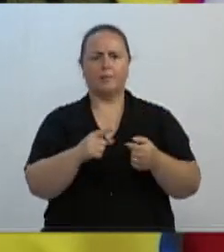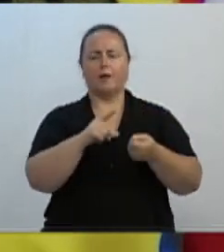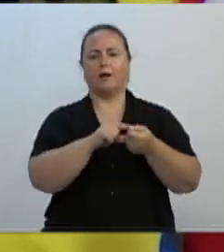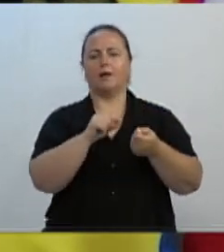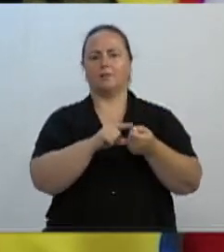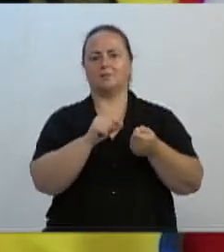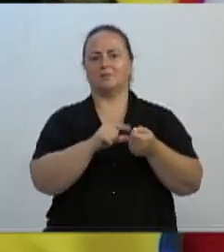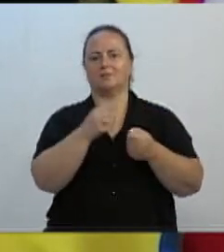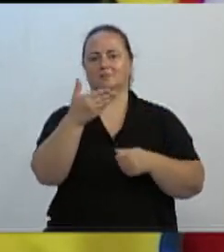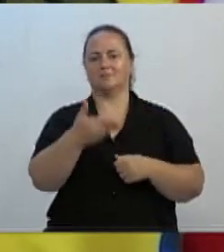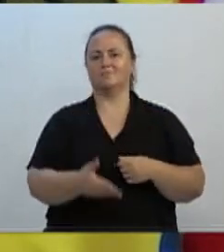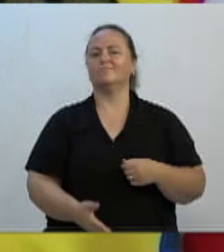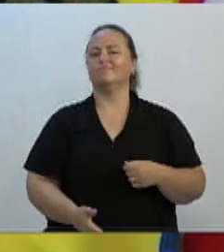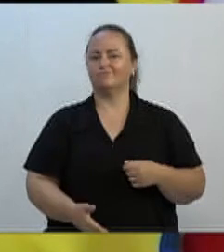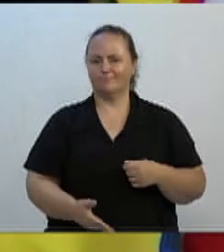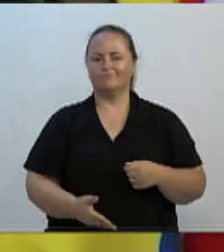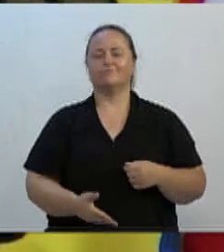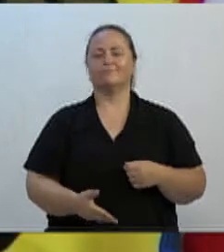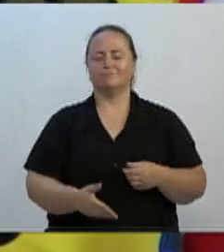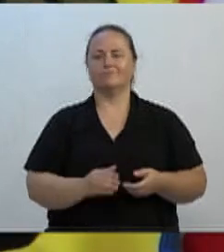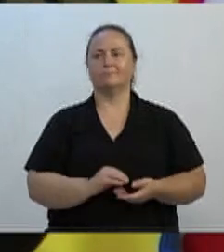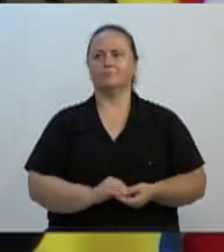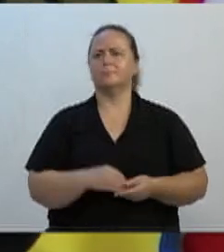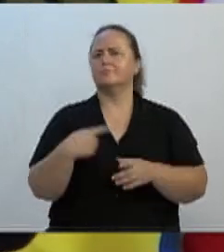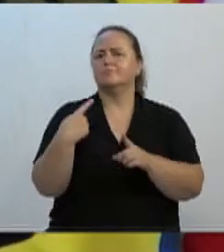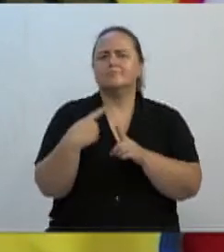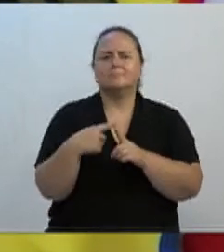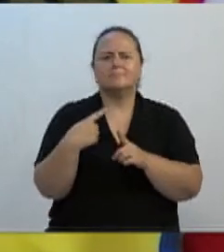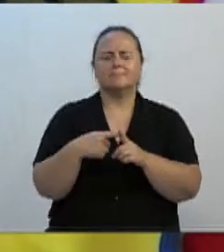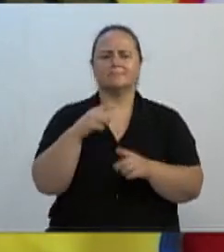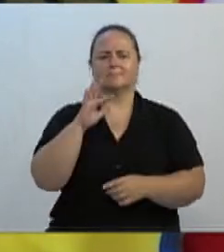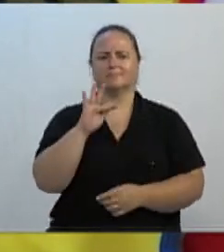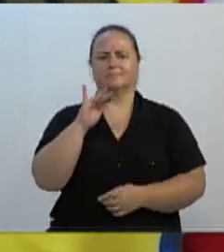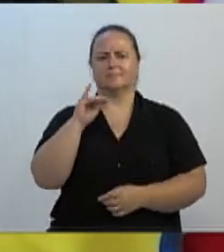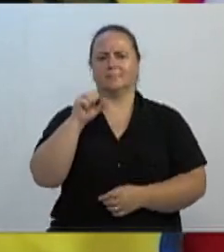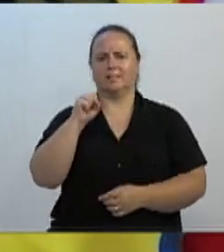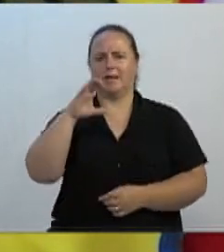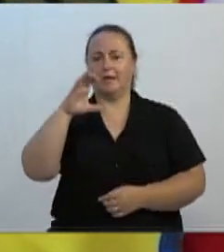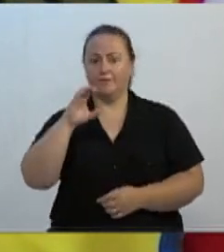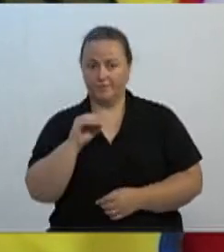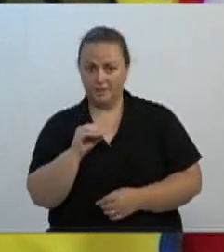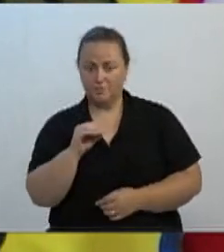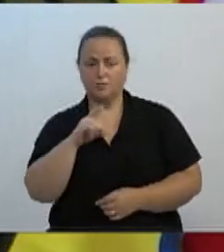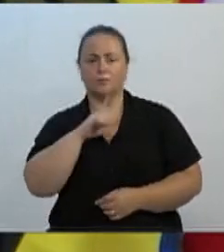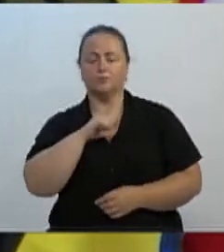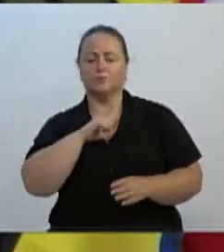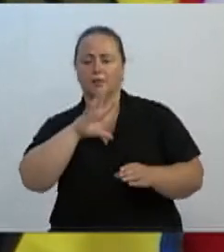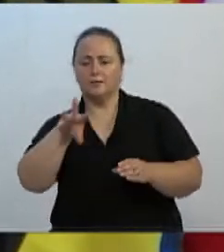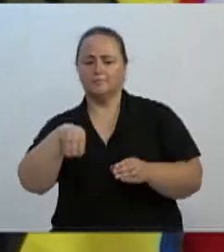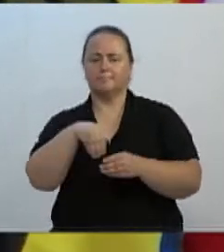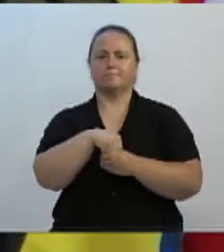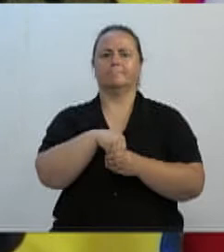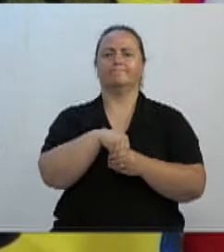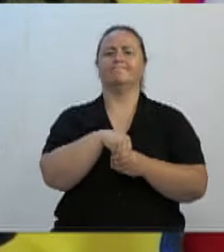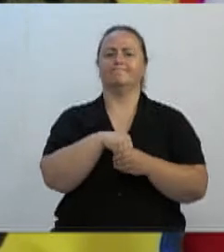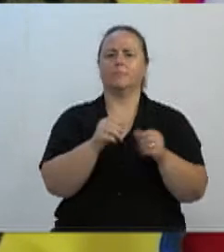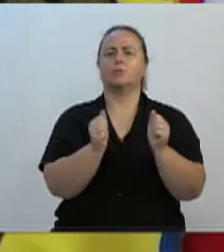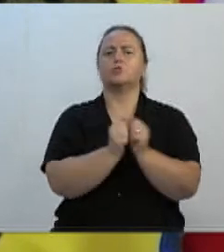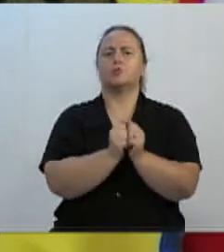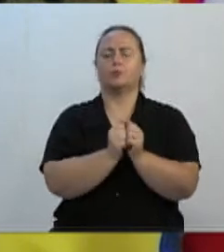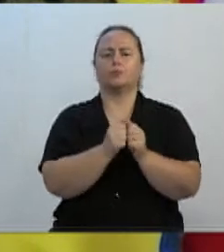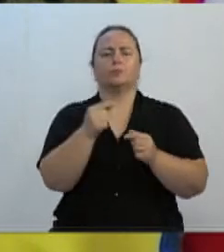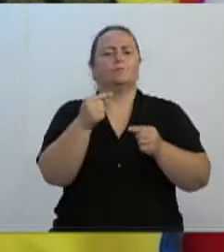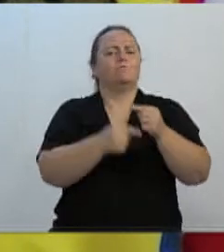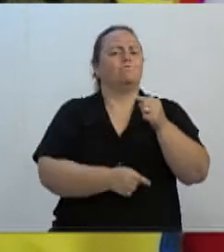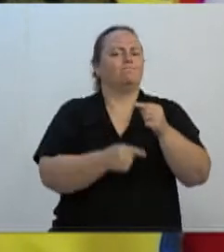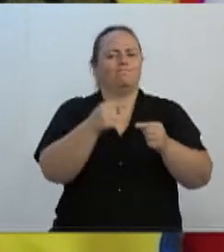E há o porquê que o fisco municipal, equivocadamente, tem incluído, de forma incorreta,